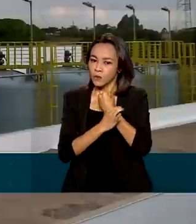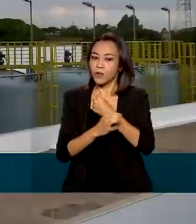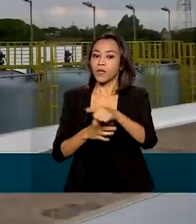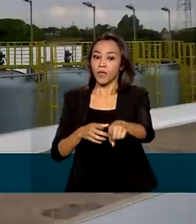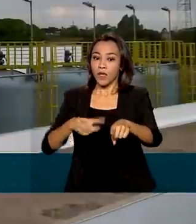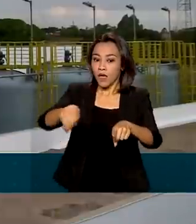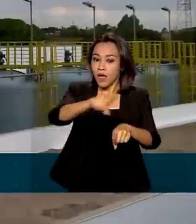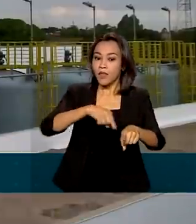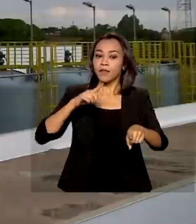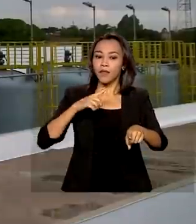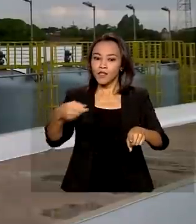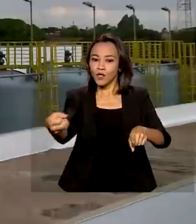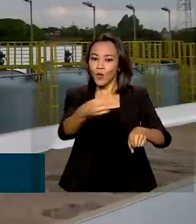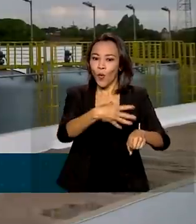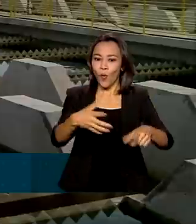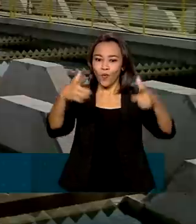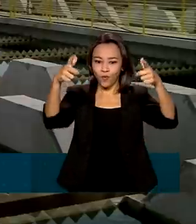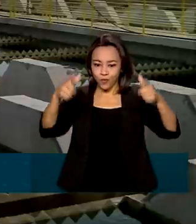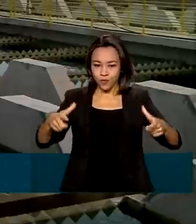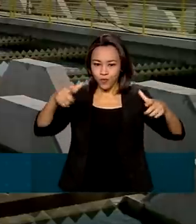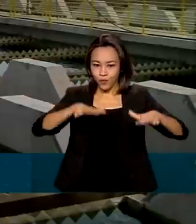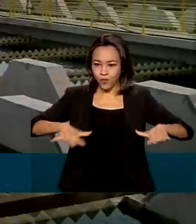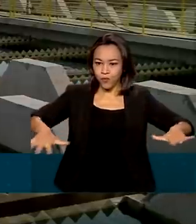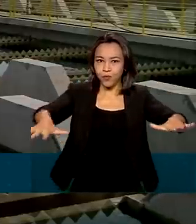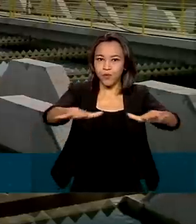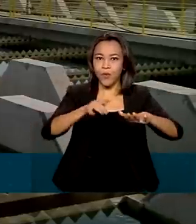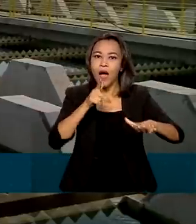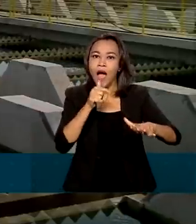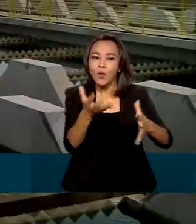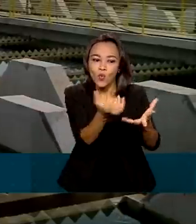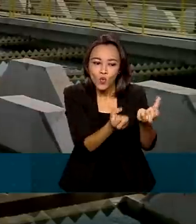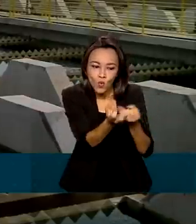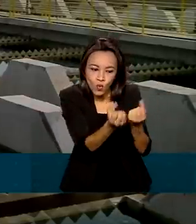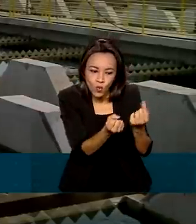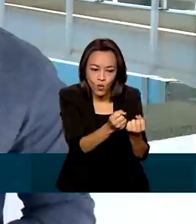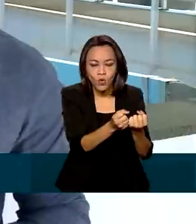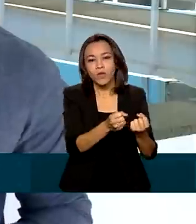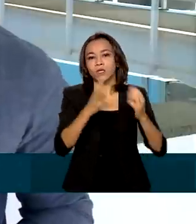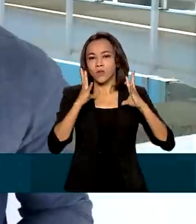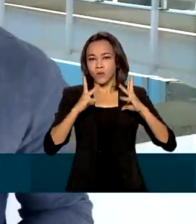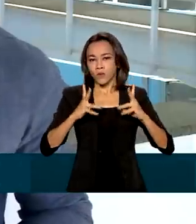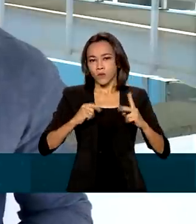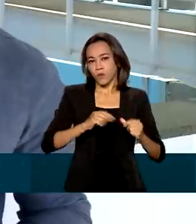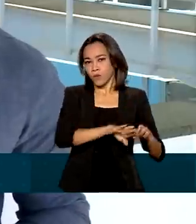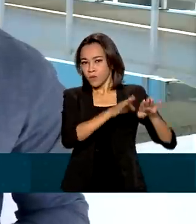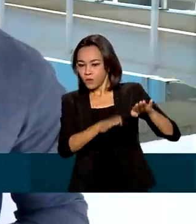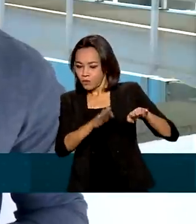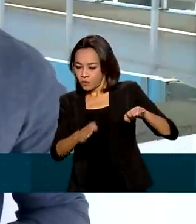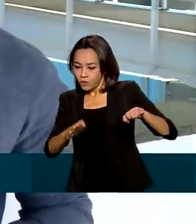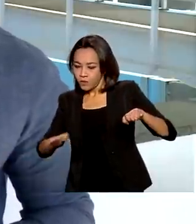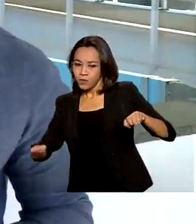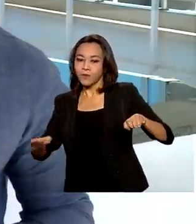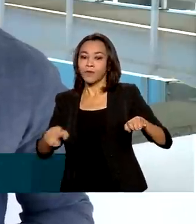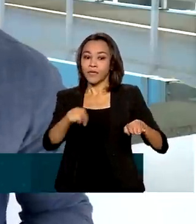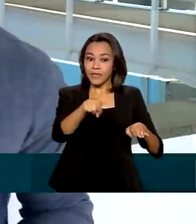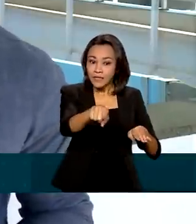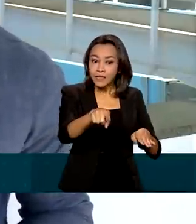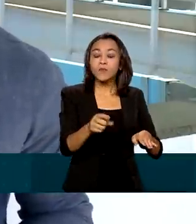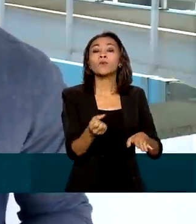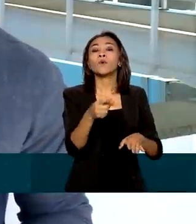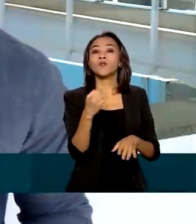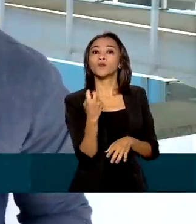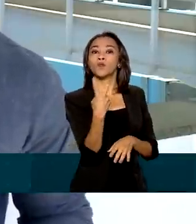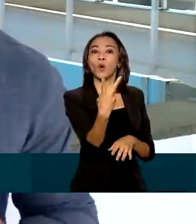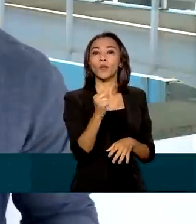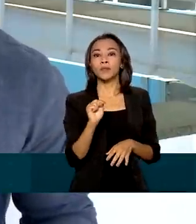agora com este novo complexo de captação e tratamento de água. A capacidade de produção é de 2